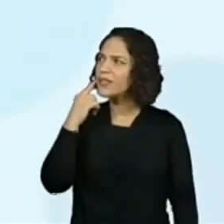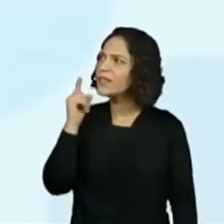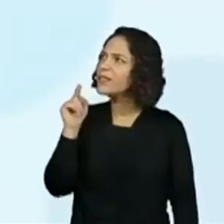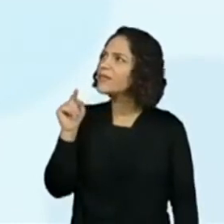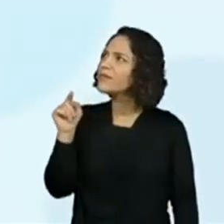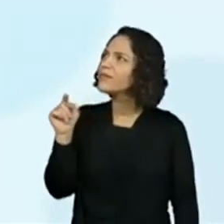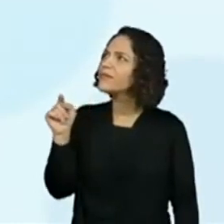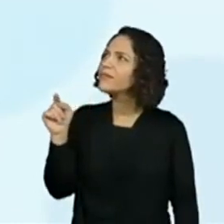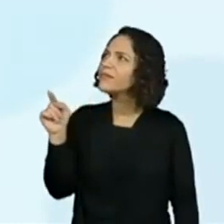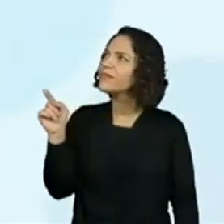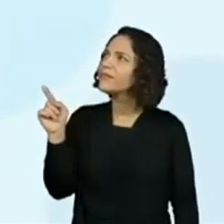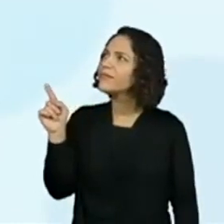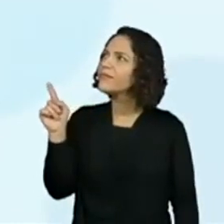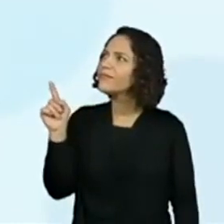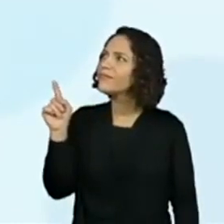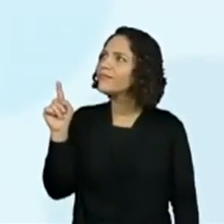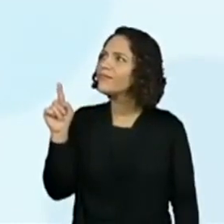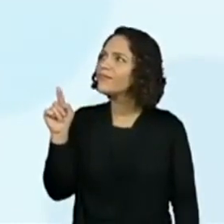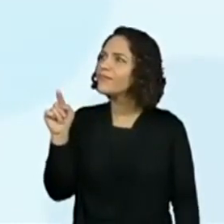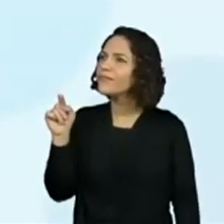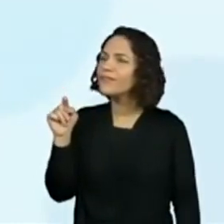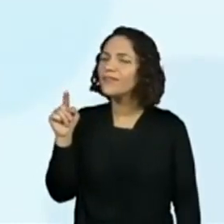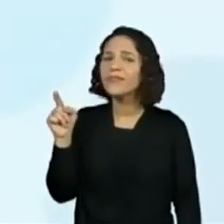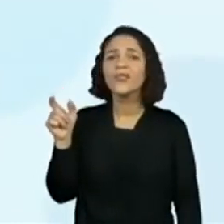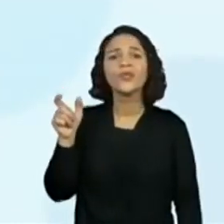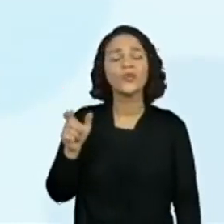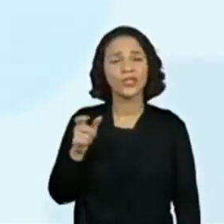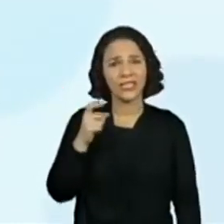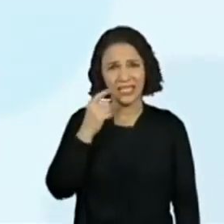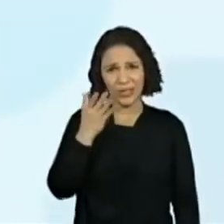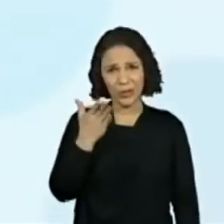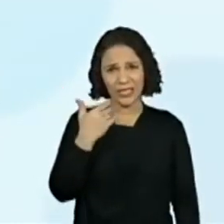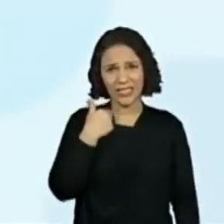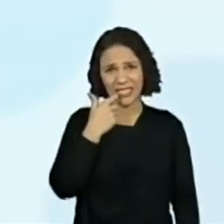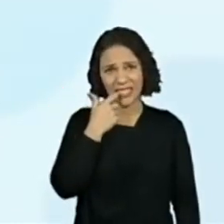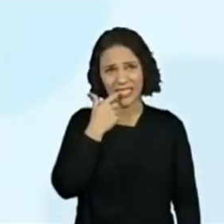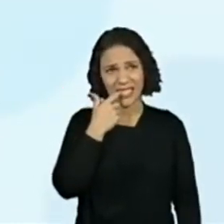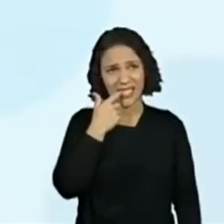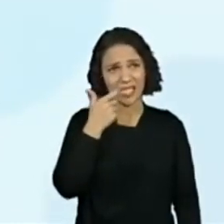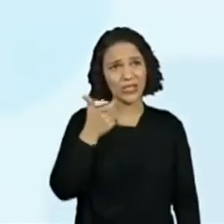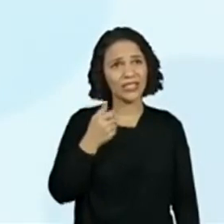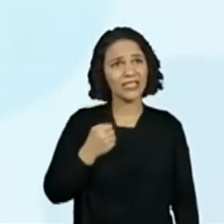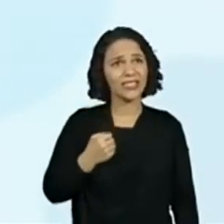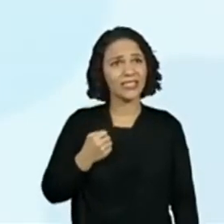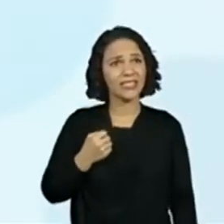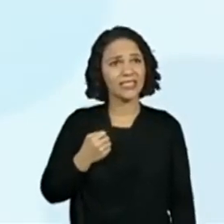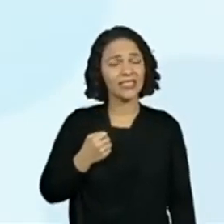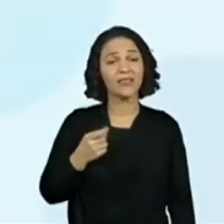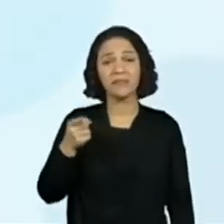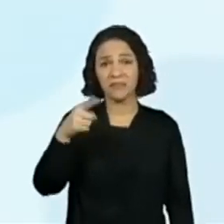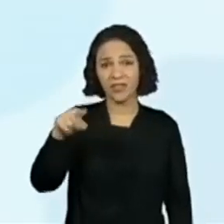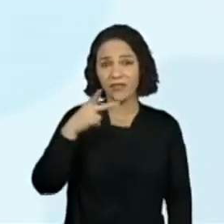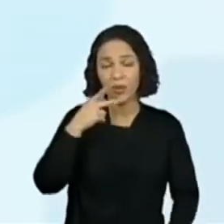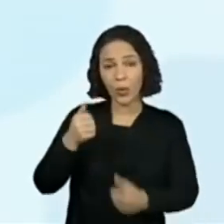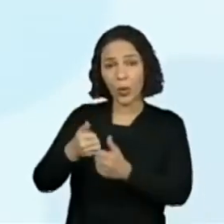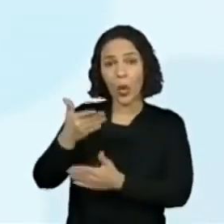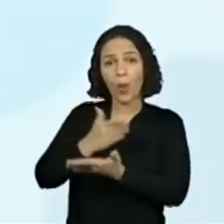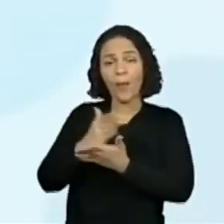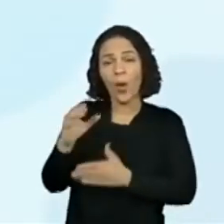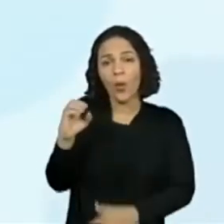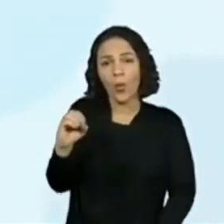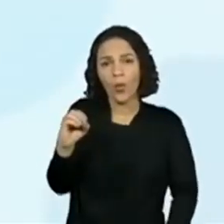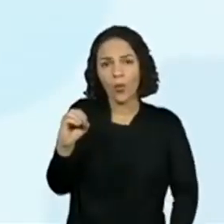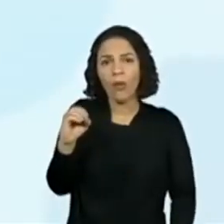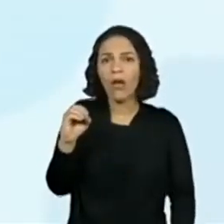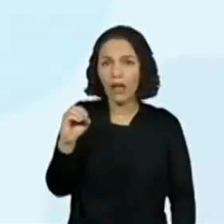Vivi, será que eles estão aceitando esse desafio? O Gato de Botas, professora, estão falando que começa com O. Começa